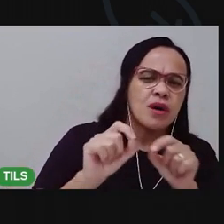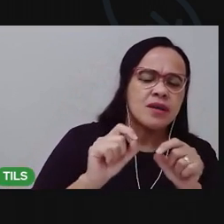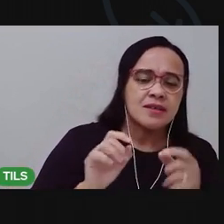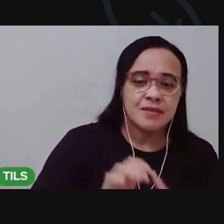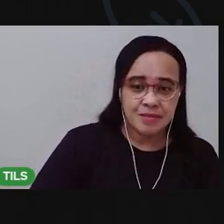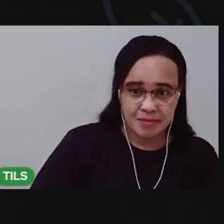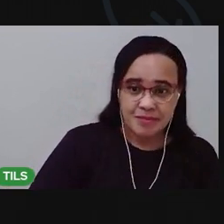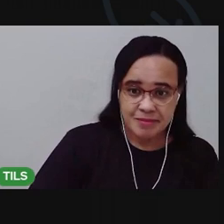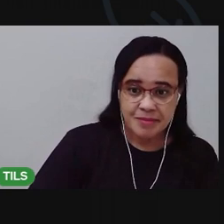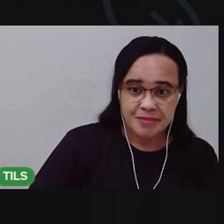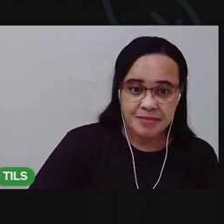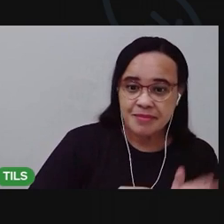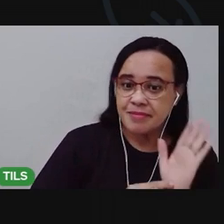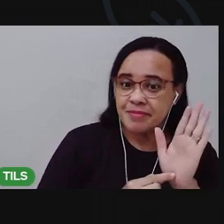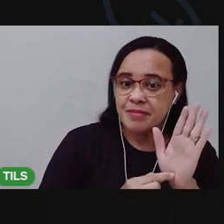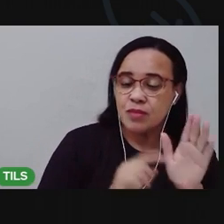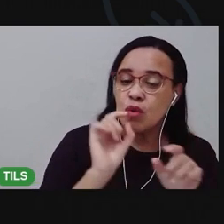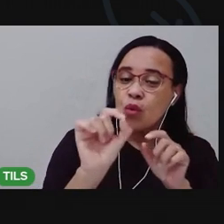eu representei?